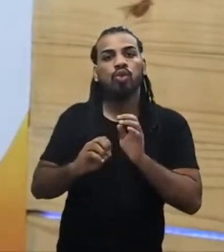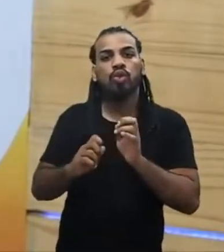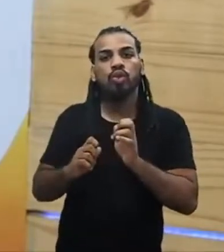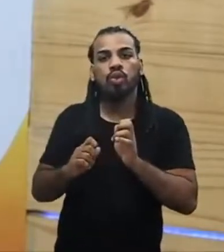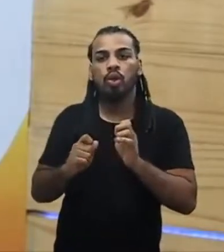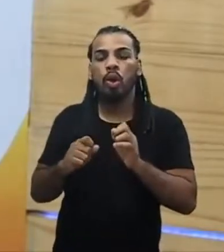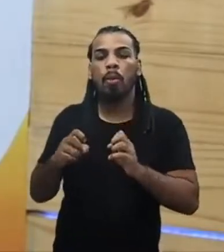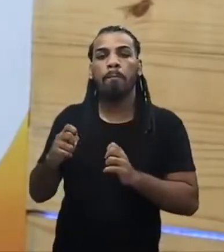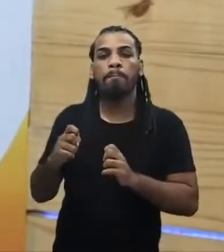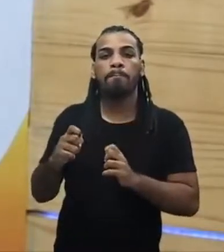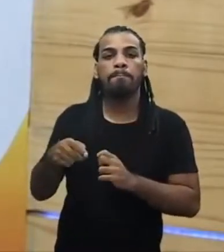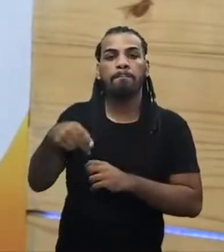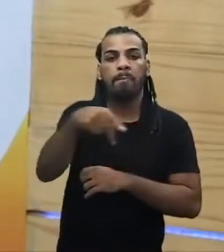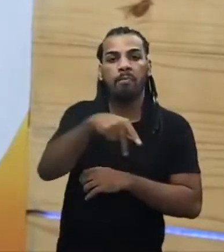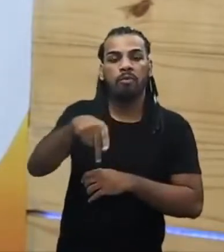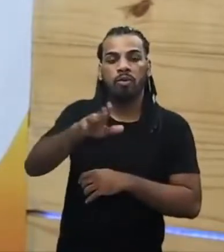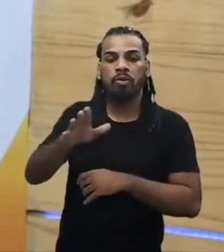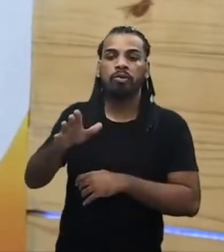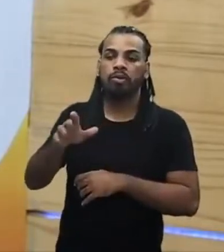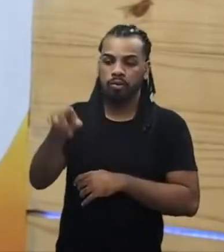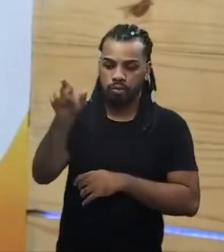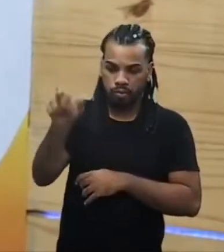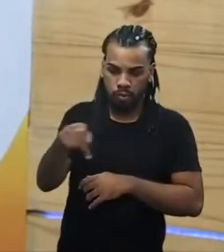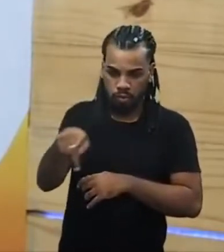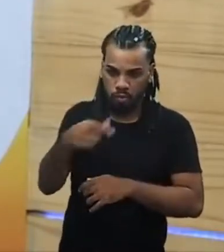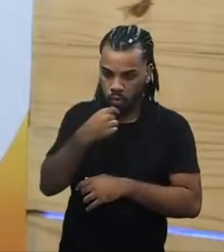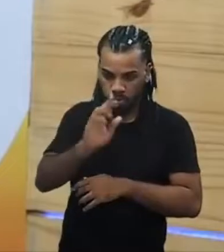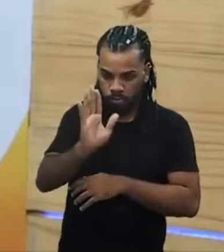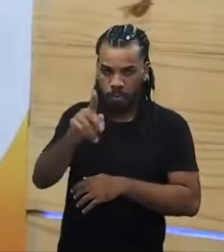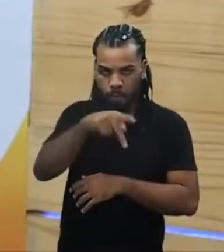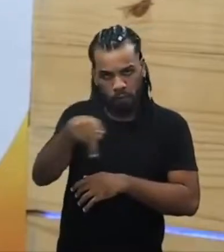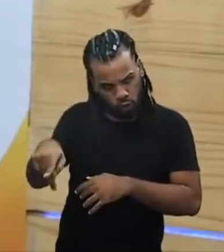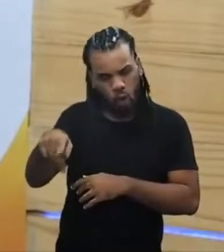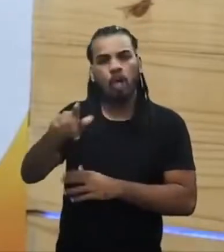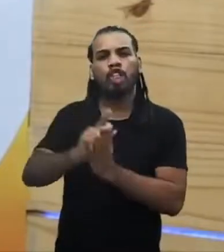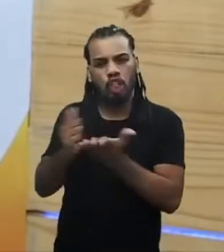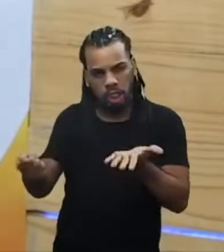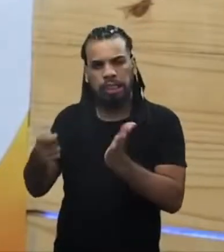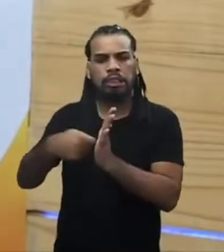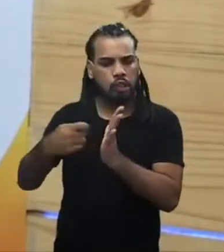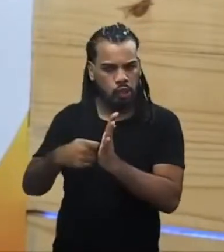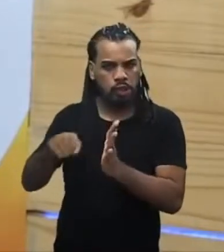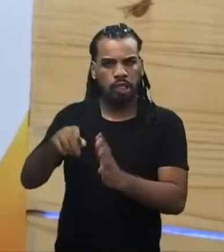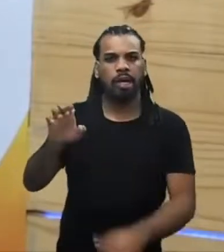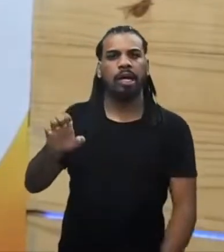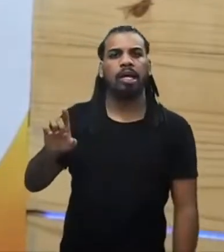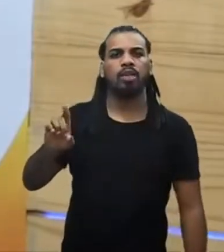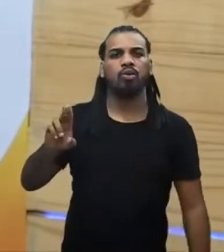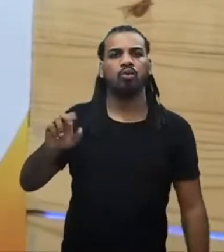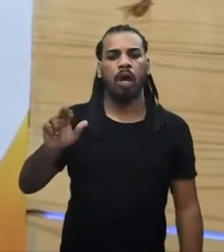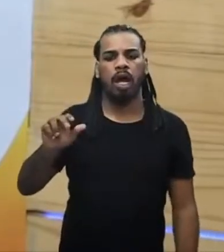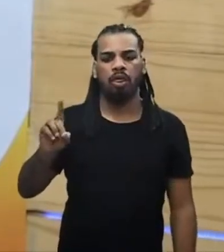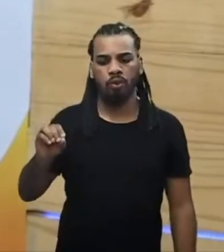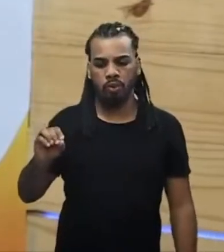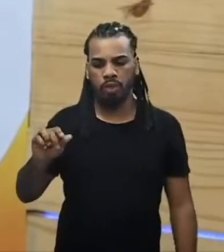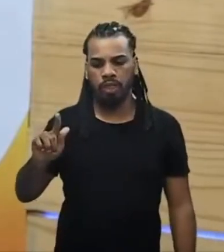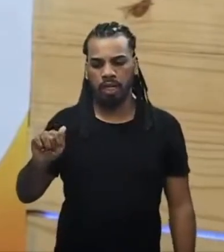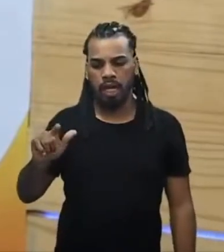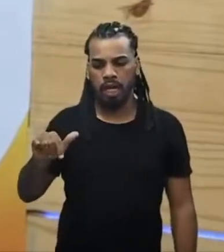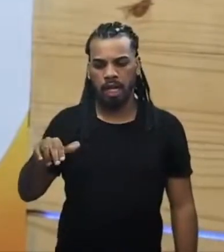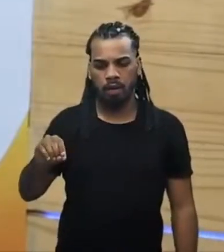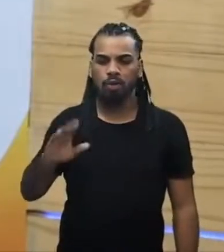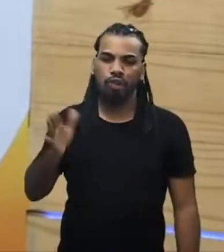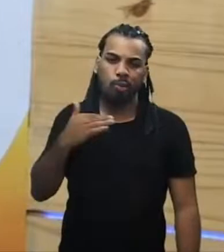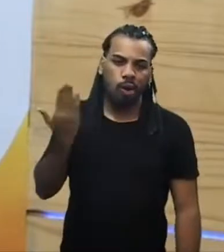professor e já falecido, do jornalista, professor e escritor Eduardo Galeano, tá bem? No seu